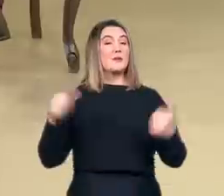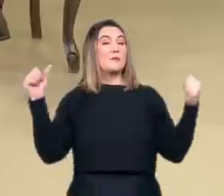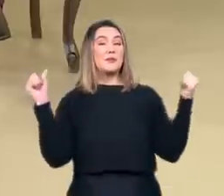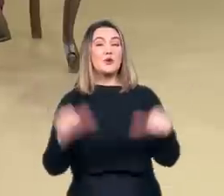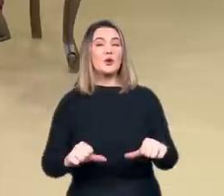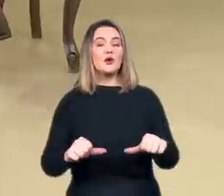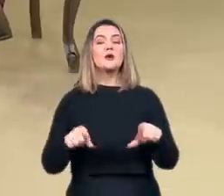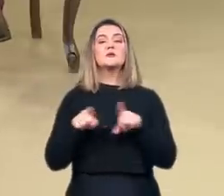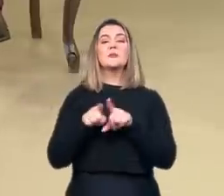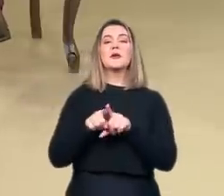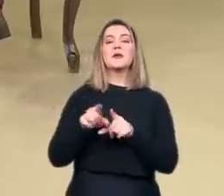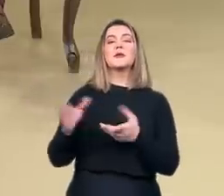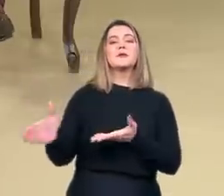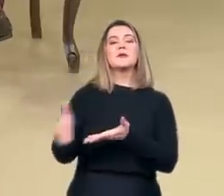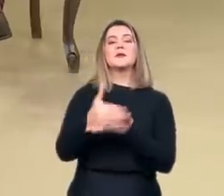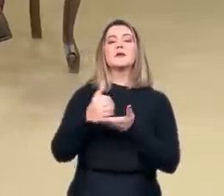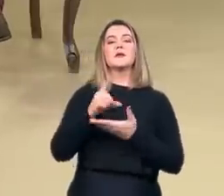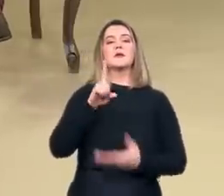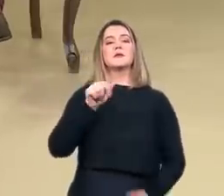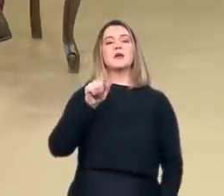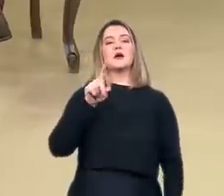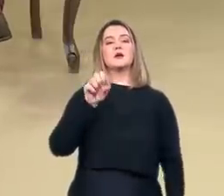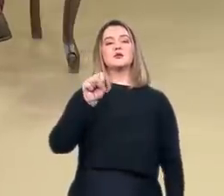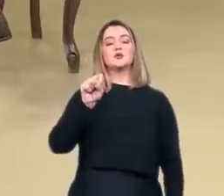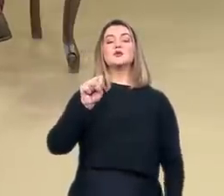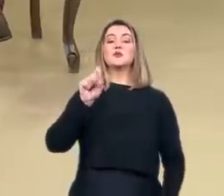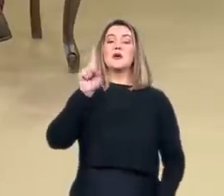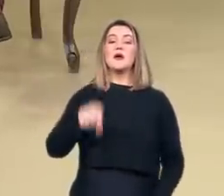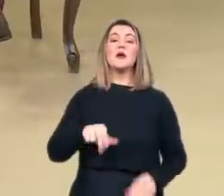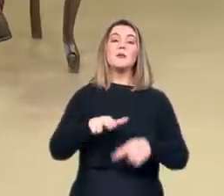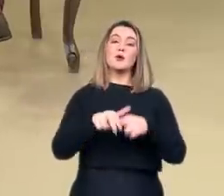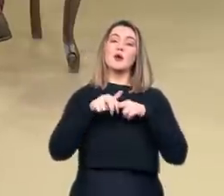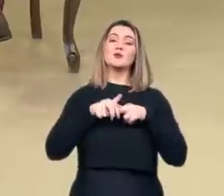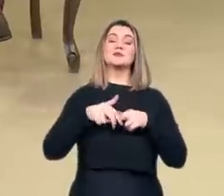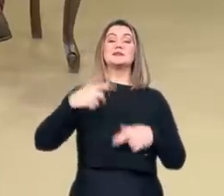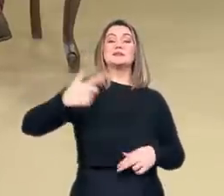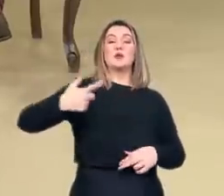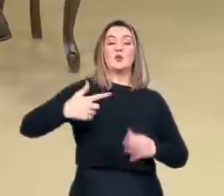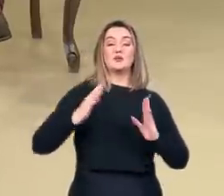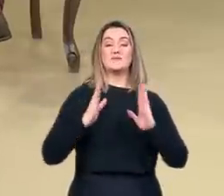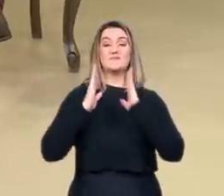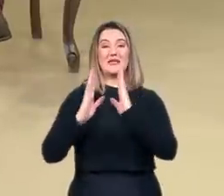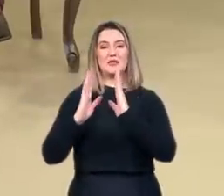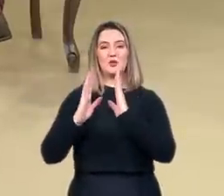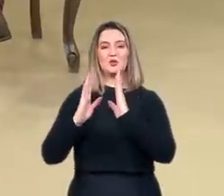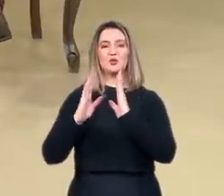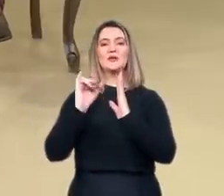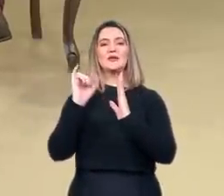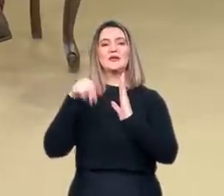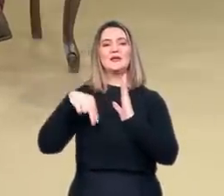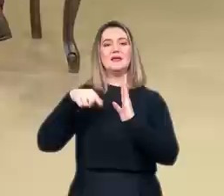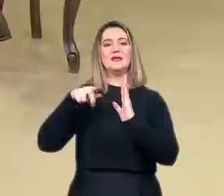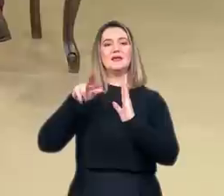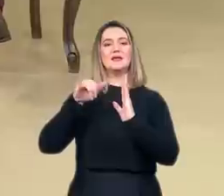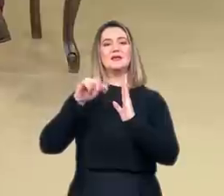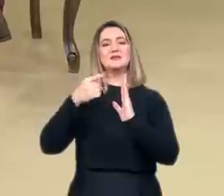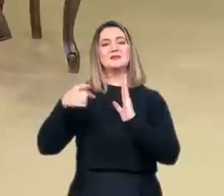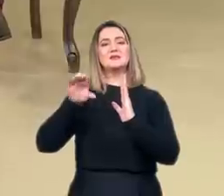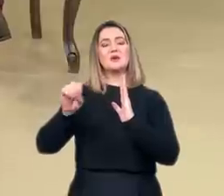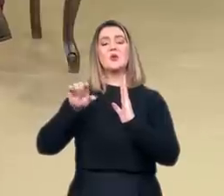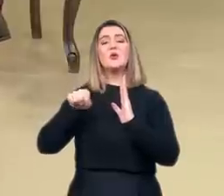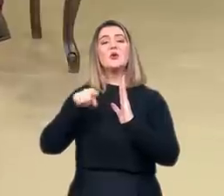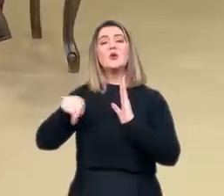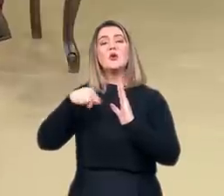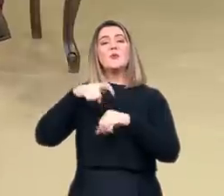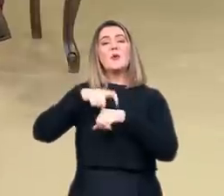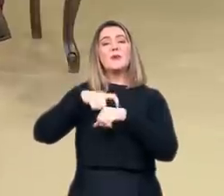Para piorar as coisas, os dados ficam ainda mais por conta da segunda fase da Inquisição, quando esta, de acordo com a